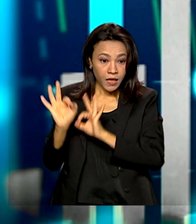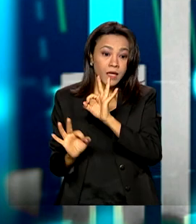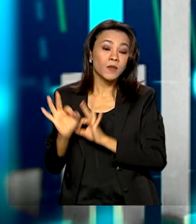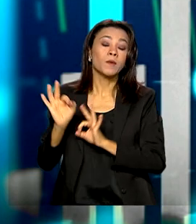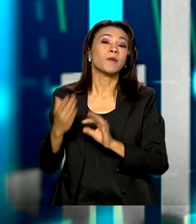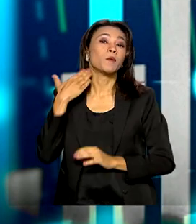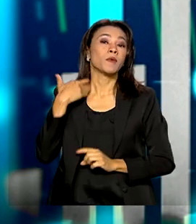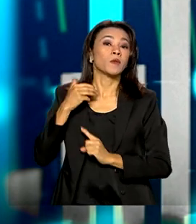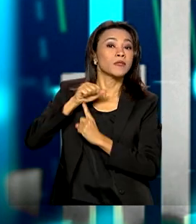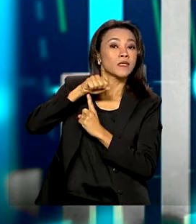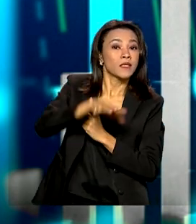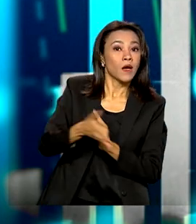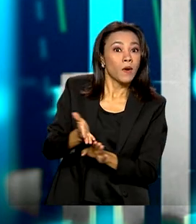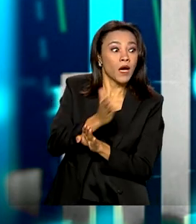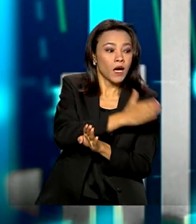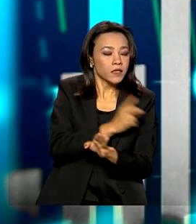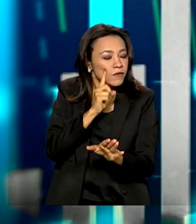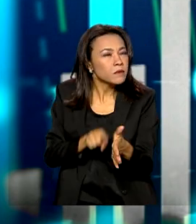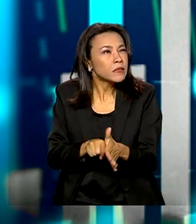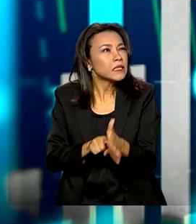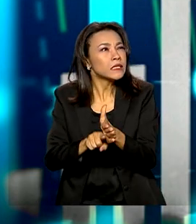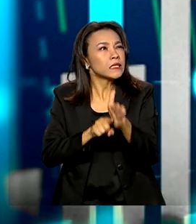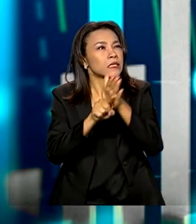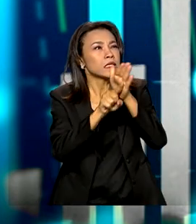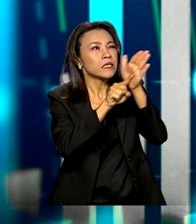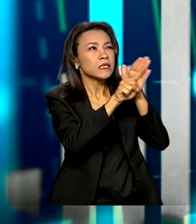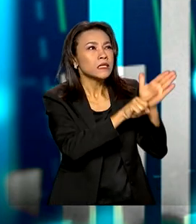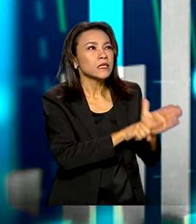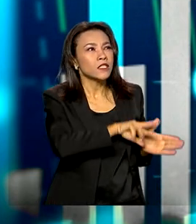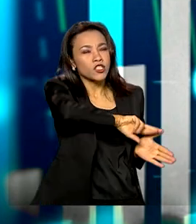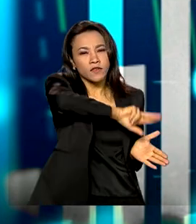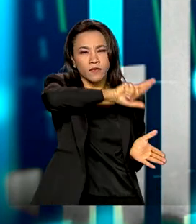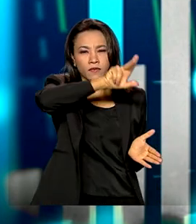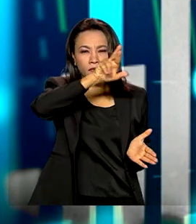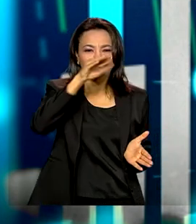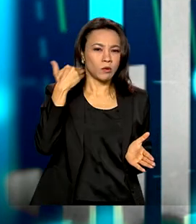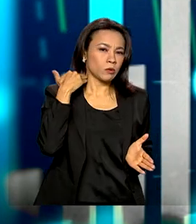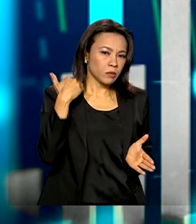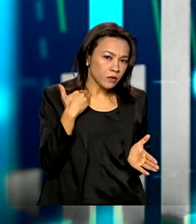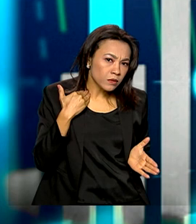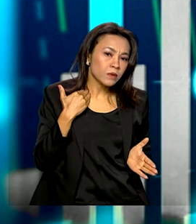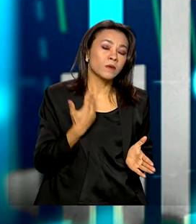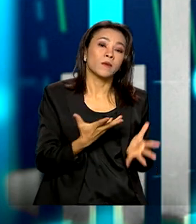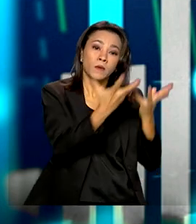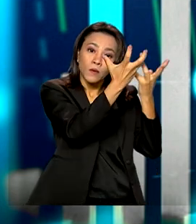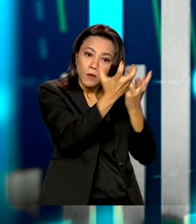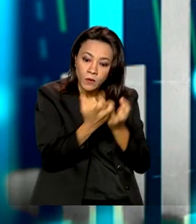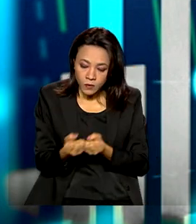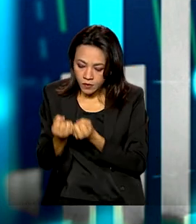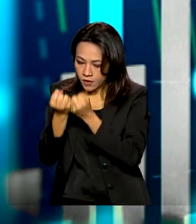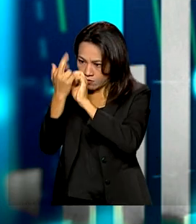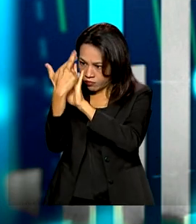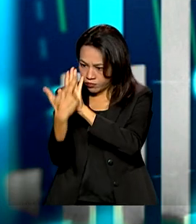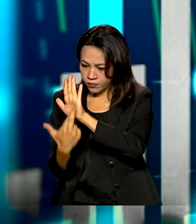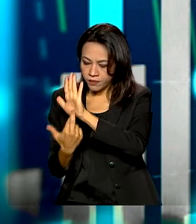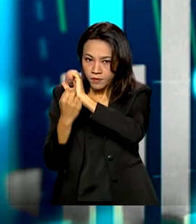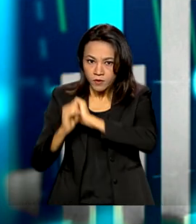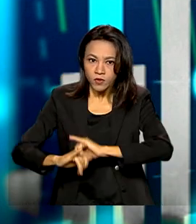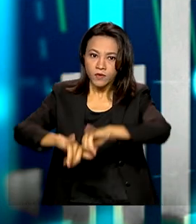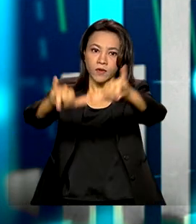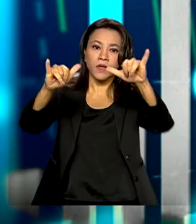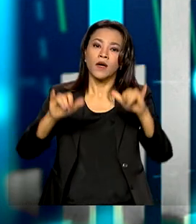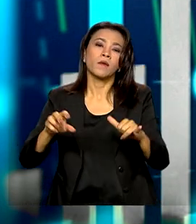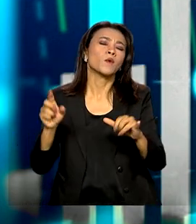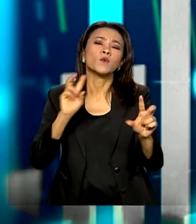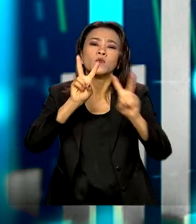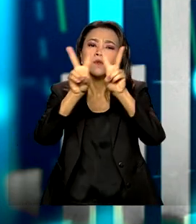com pesquisa junto a agentes econômicos, agentes financeiros, eles, então, trabalham com uma expectativa de inflação para